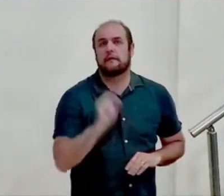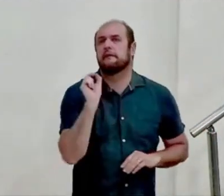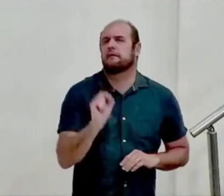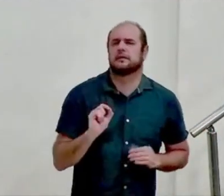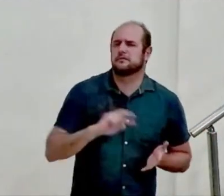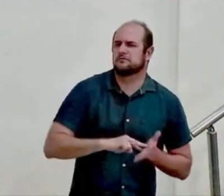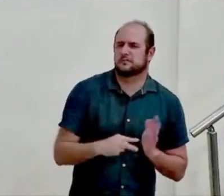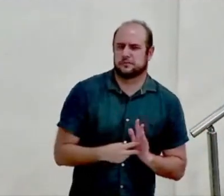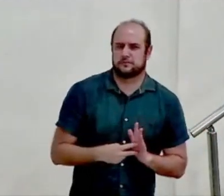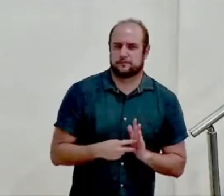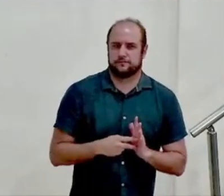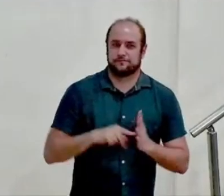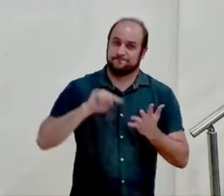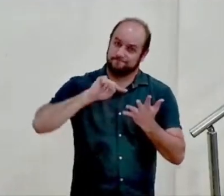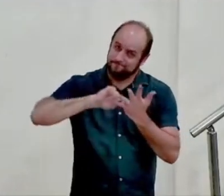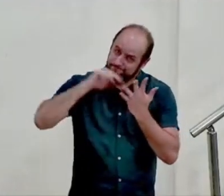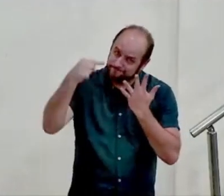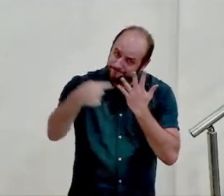Essas são metáforas